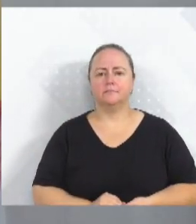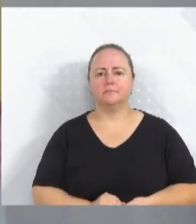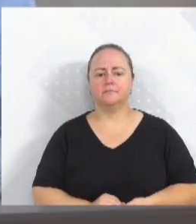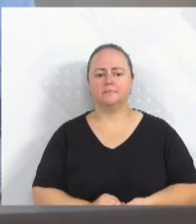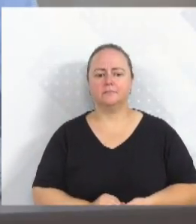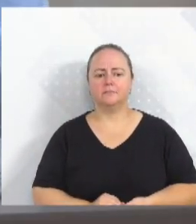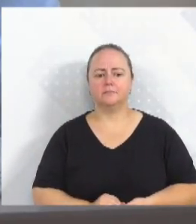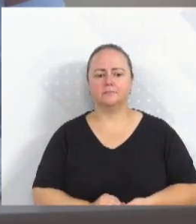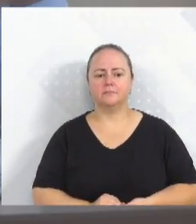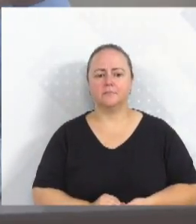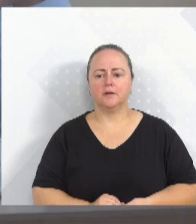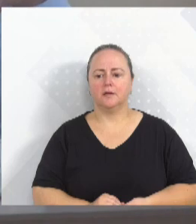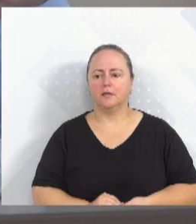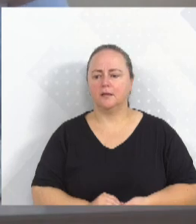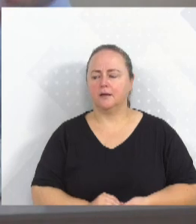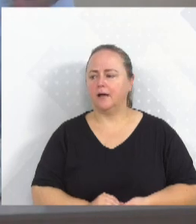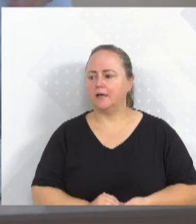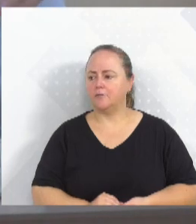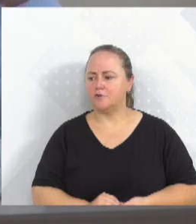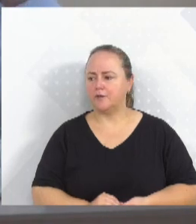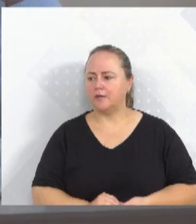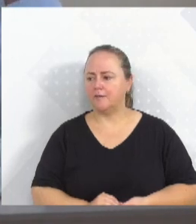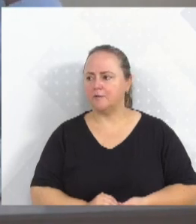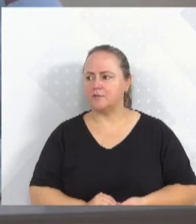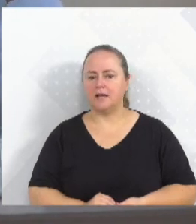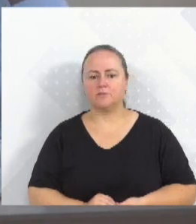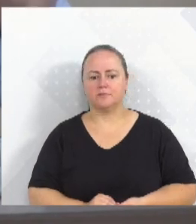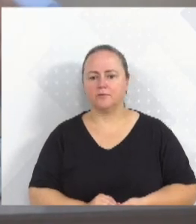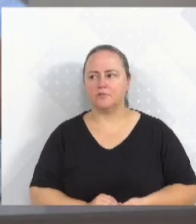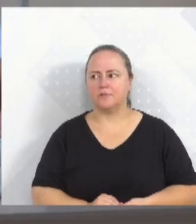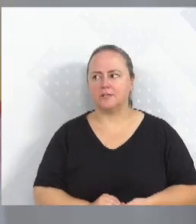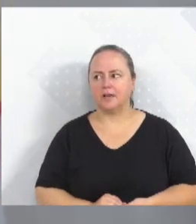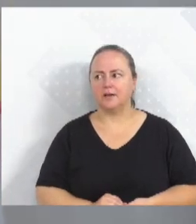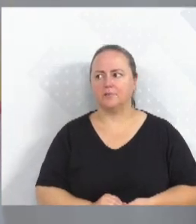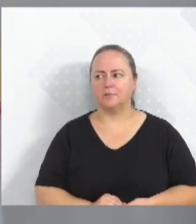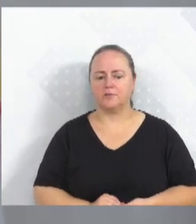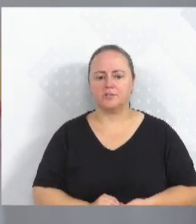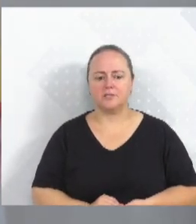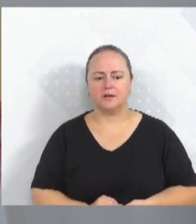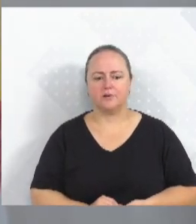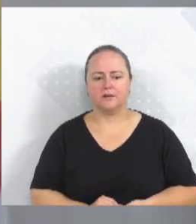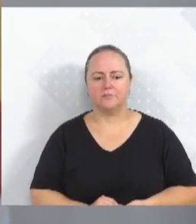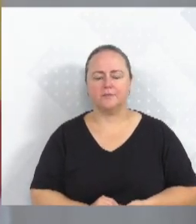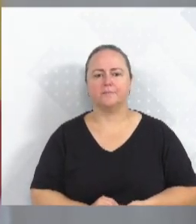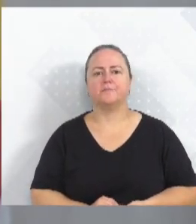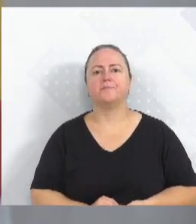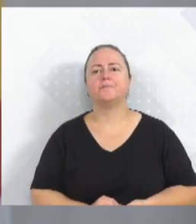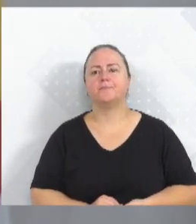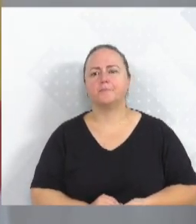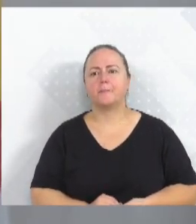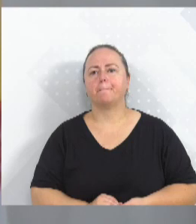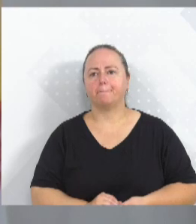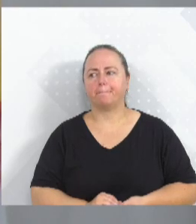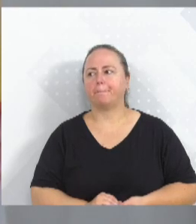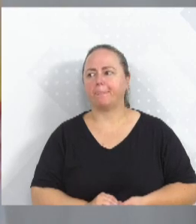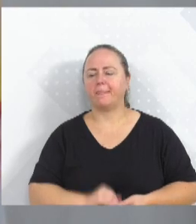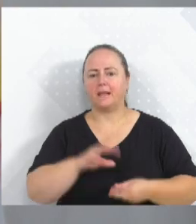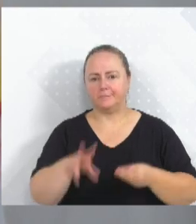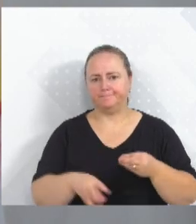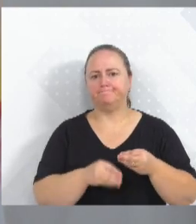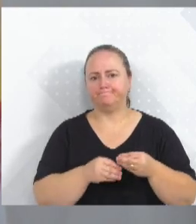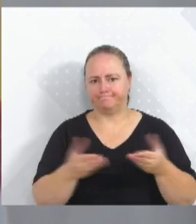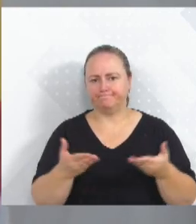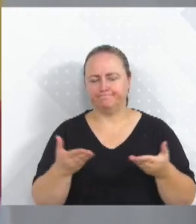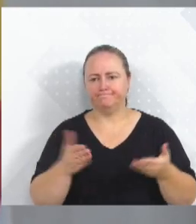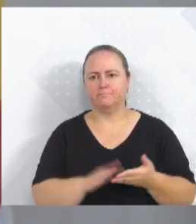Vereador Alemão, em virtude dos três a partes, mais três minutos para a Vossa Excelência poder concluir. Obrigado, Sr. Presidente. Quanto à história da Defesa Civil,